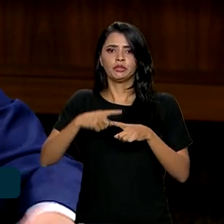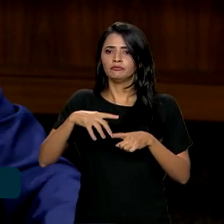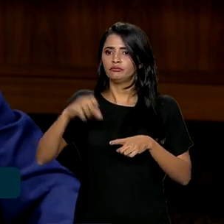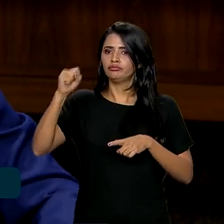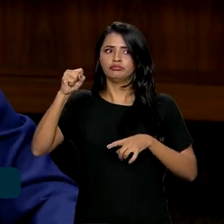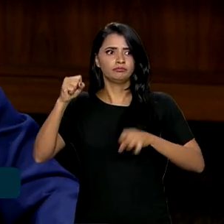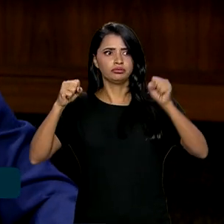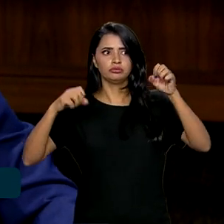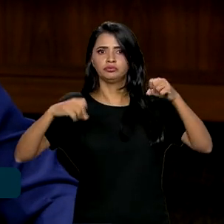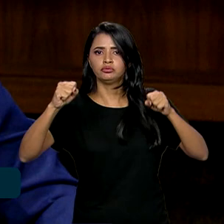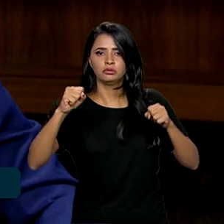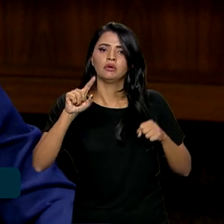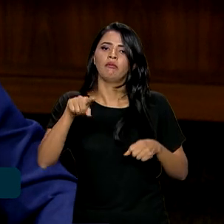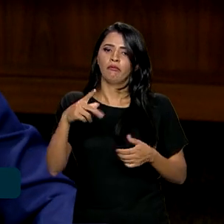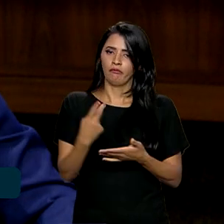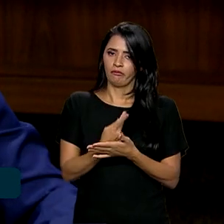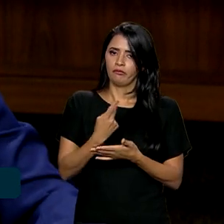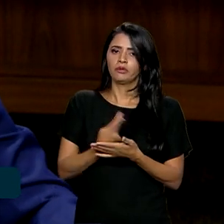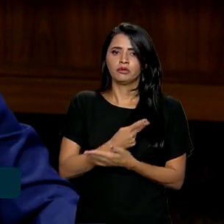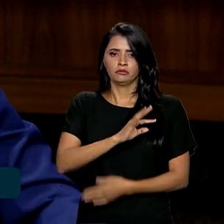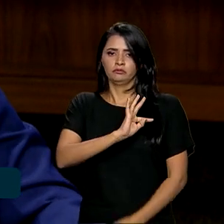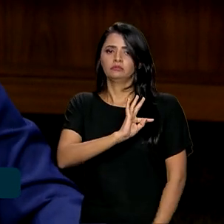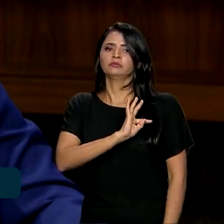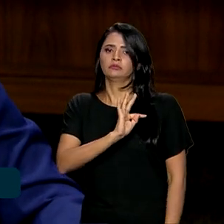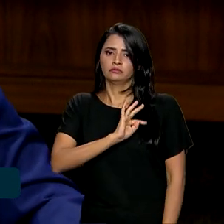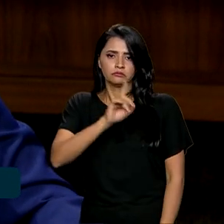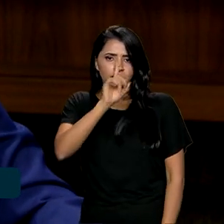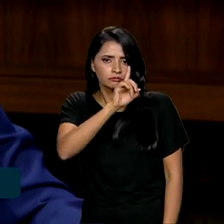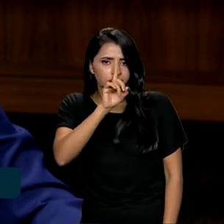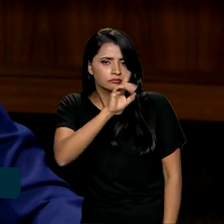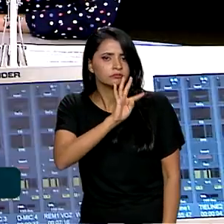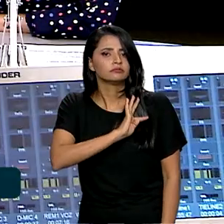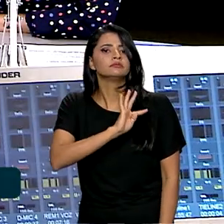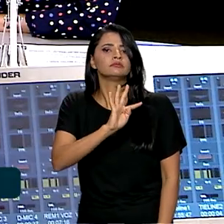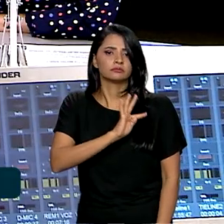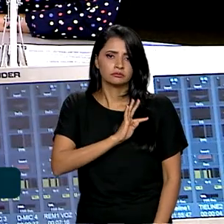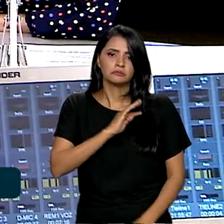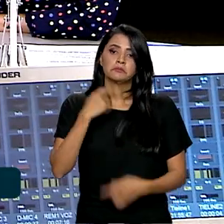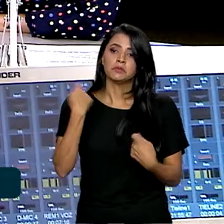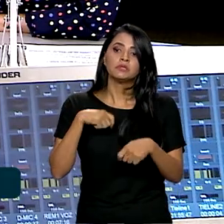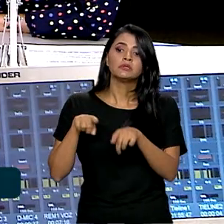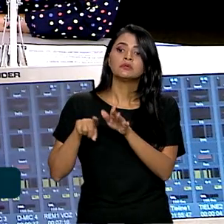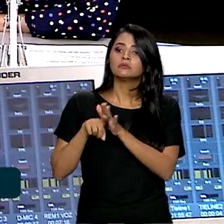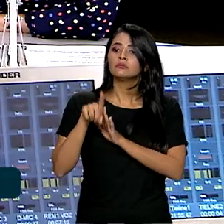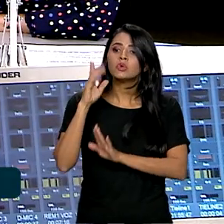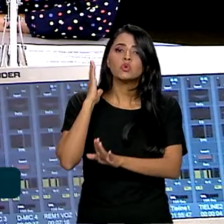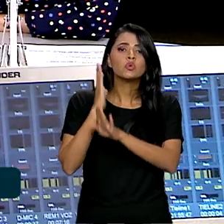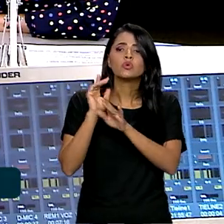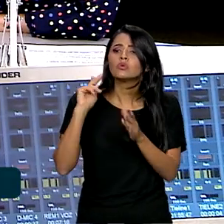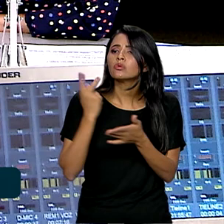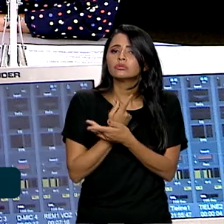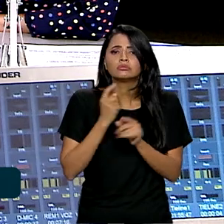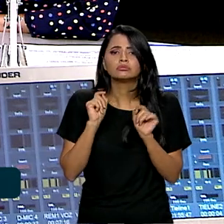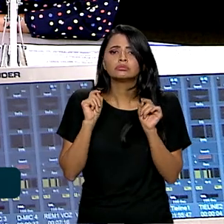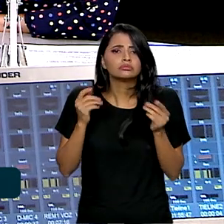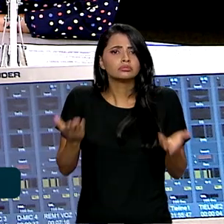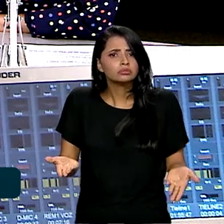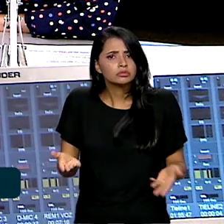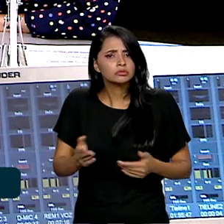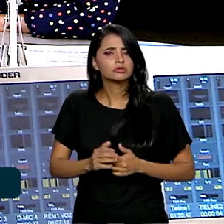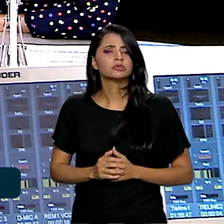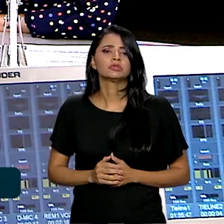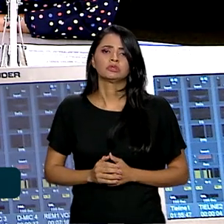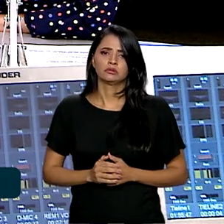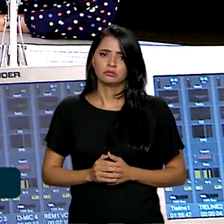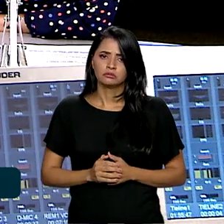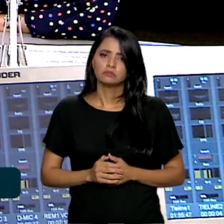Foi erro técnico, falha técnica. Precisa identificar o que foi que aconteceu. E